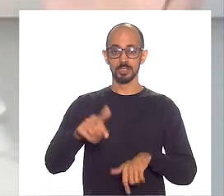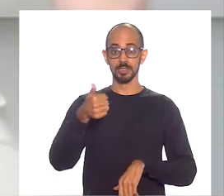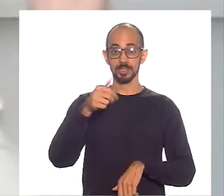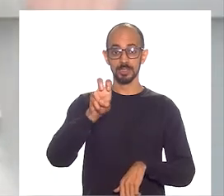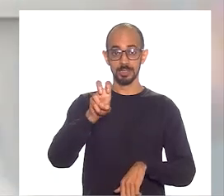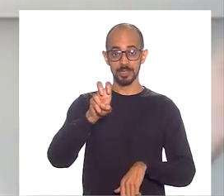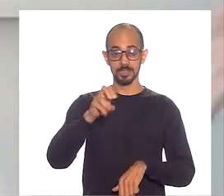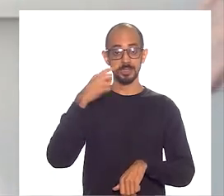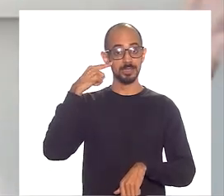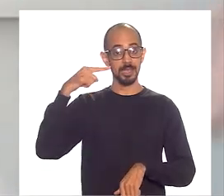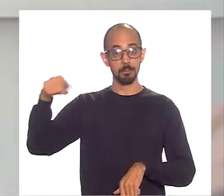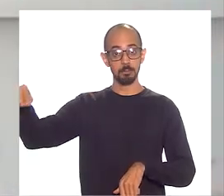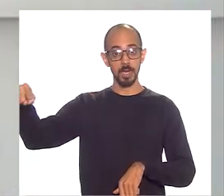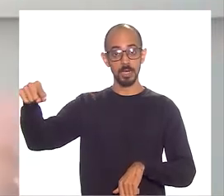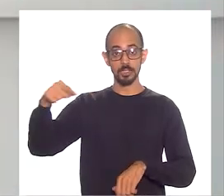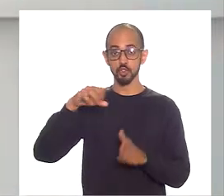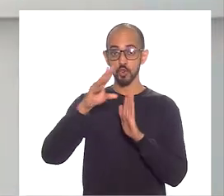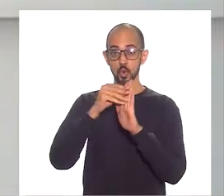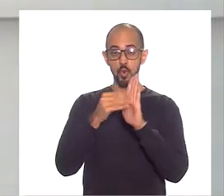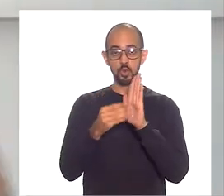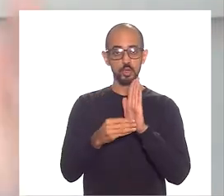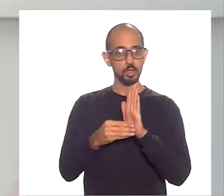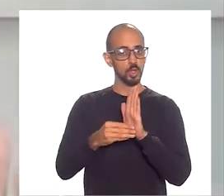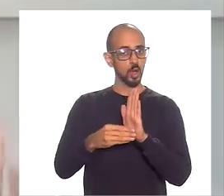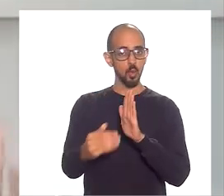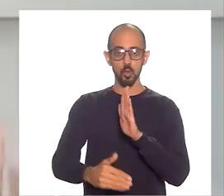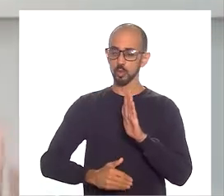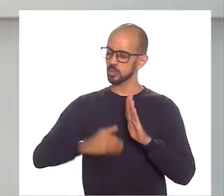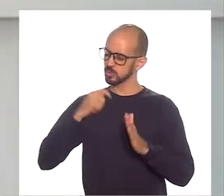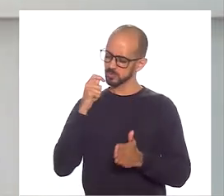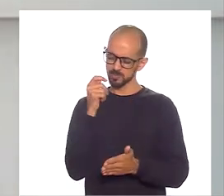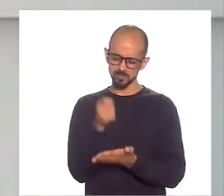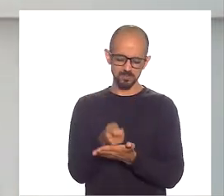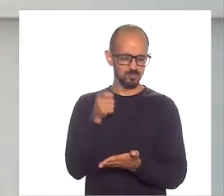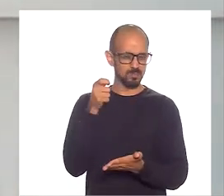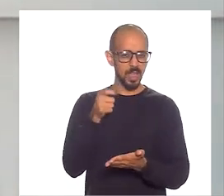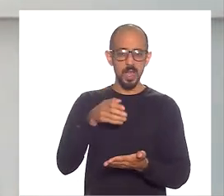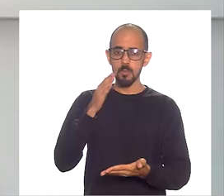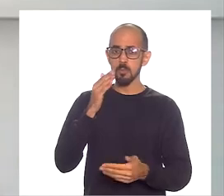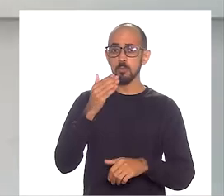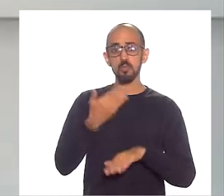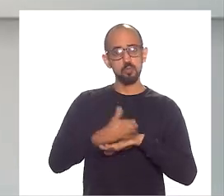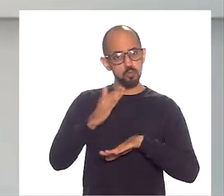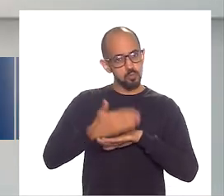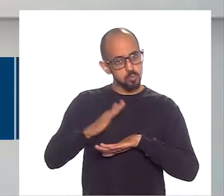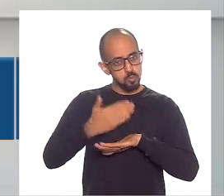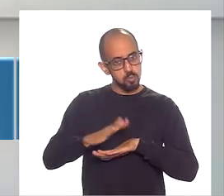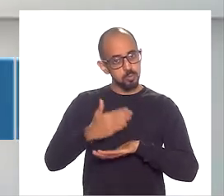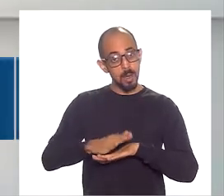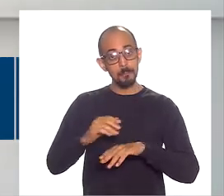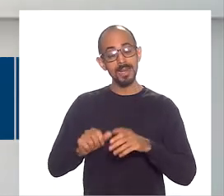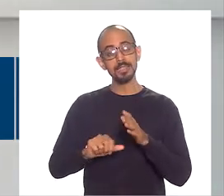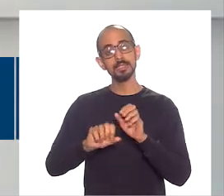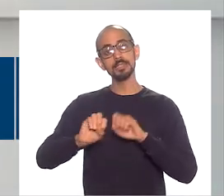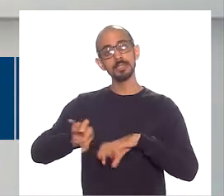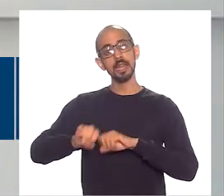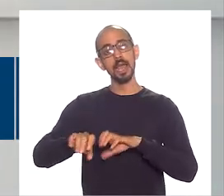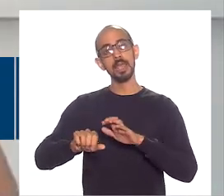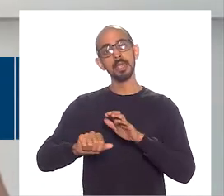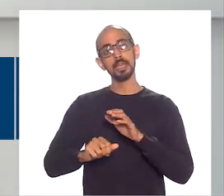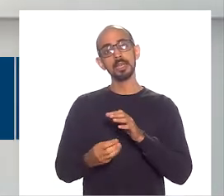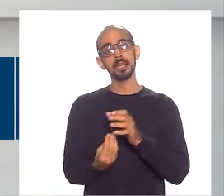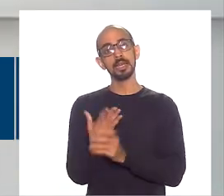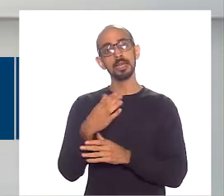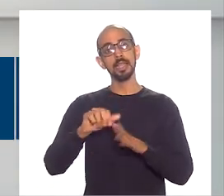ideia. Então, 15 semanas de conteúdo absolutamente chato e a gente ajuda esse menino a montar a primeira grande empresa da